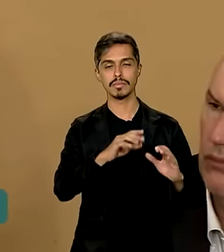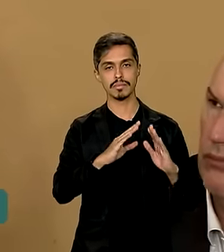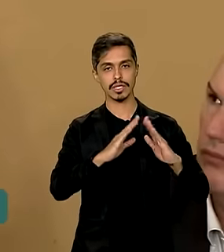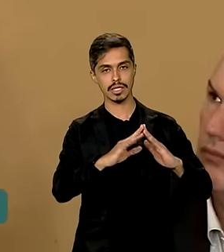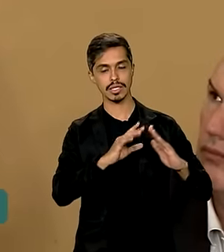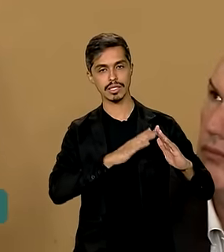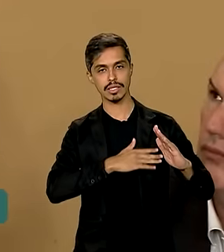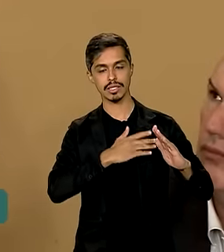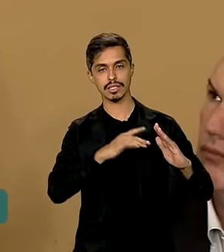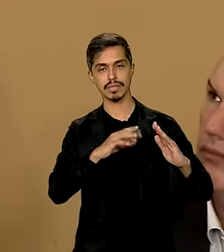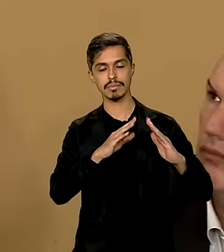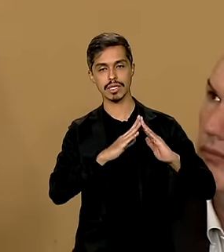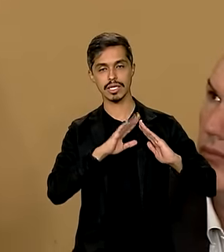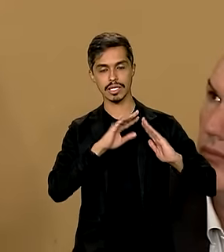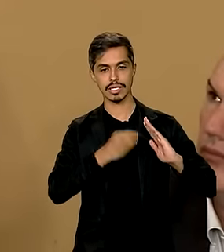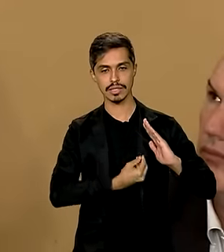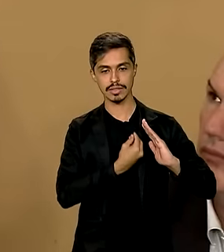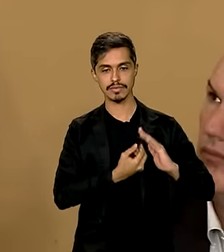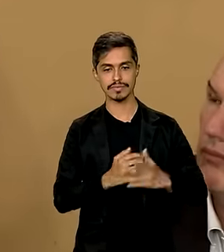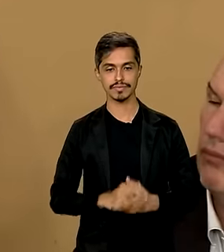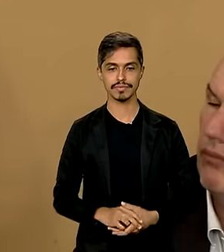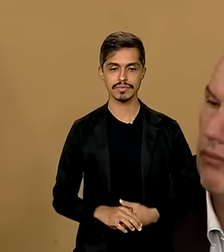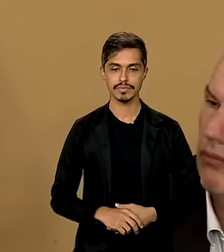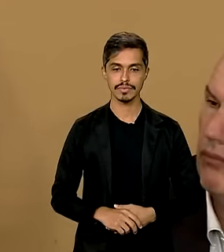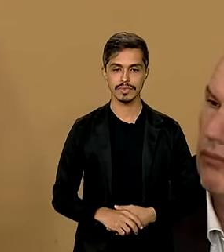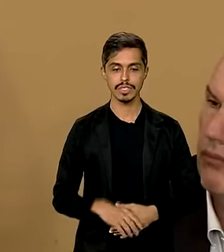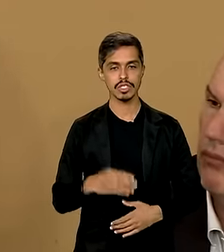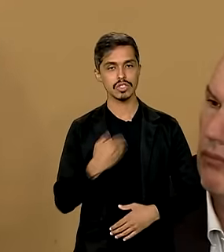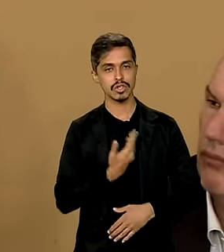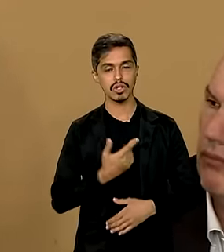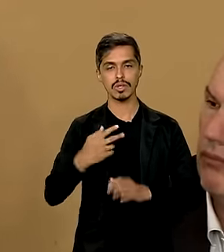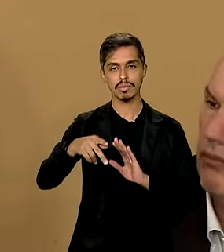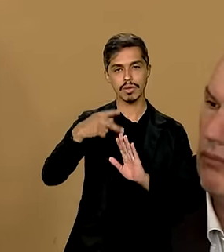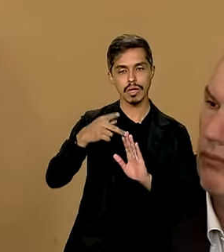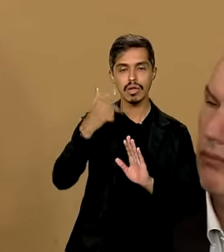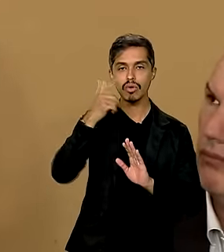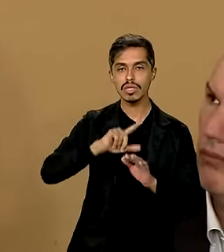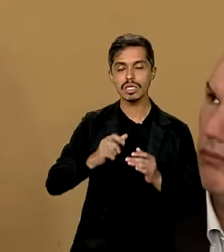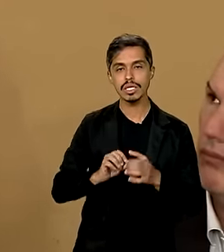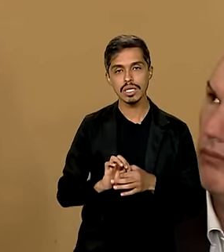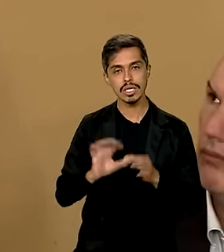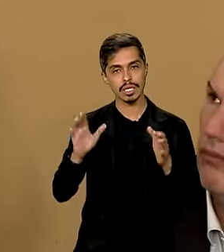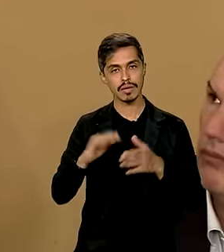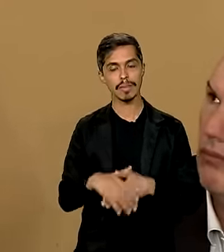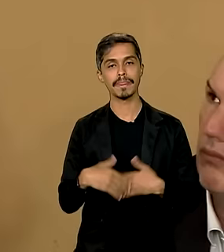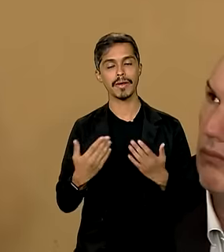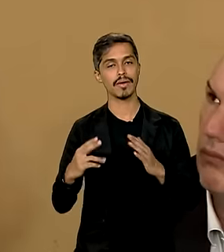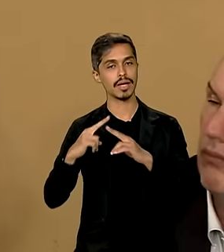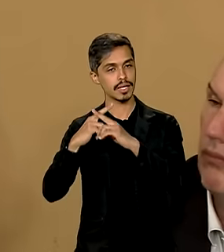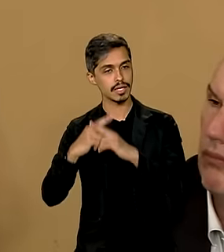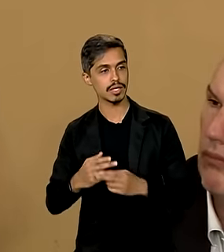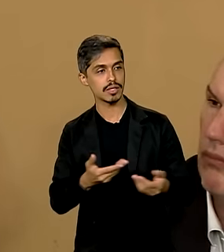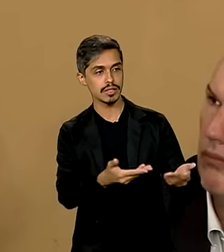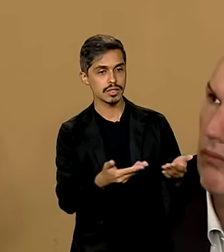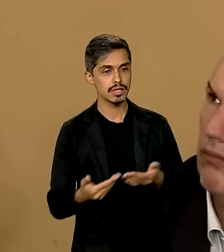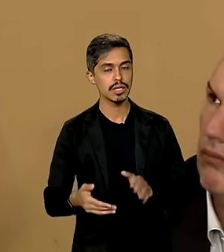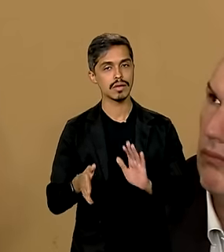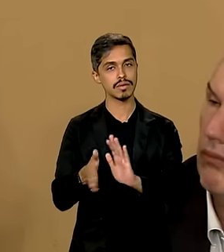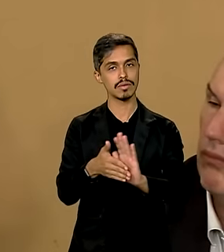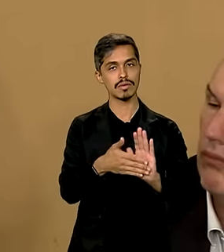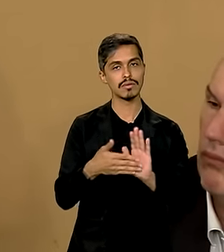portaria de liberação para que a Caixa possa recepcionar as